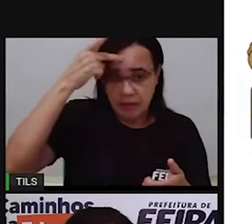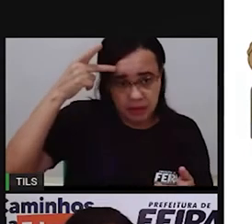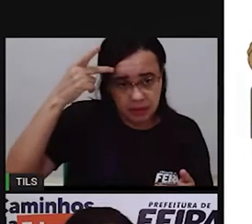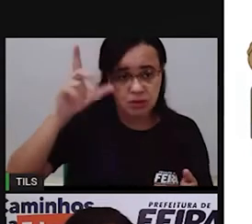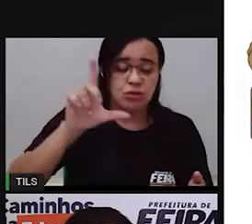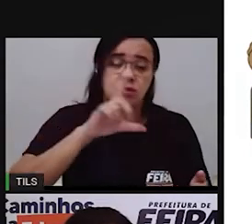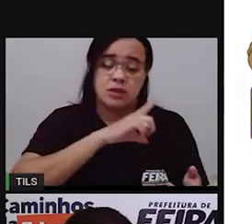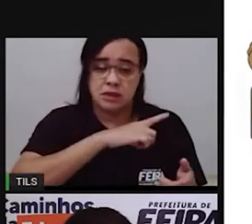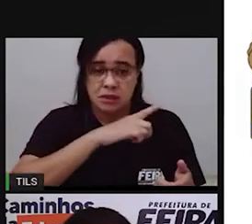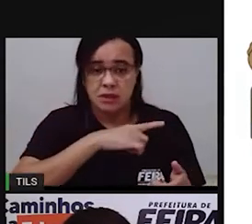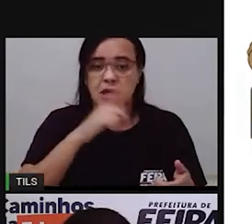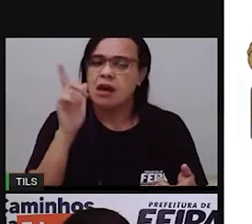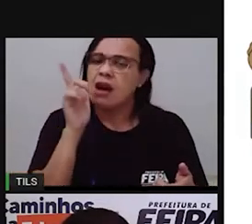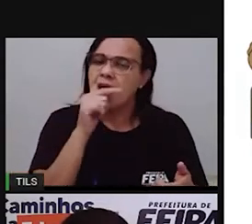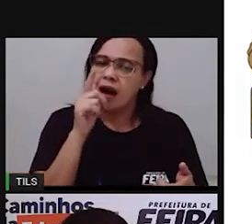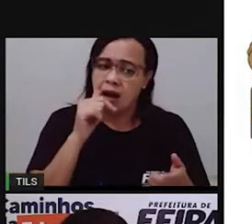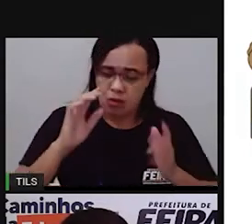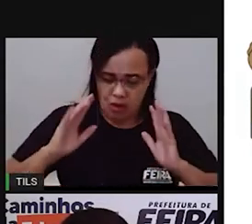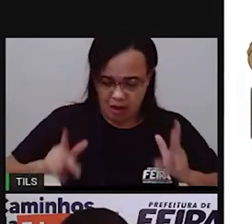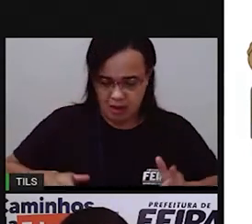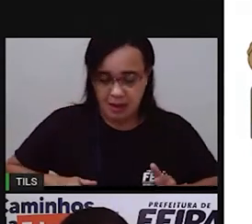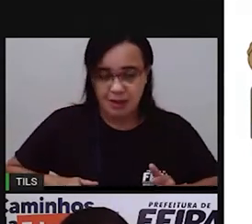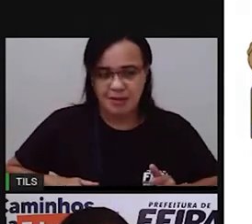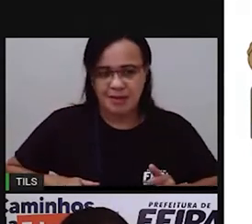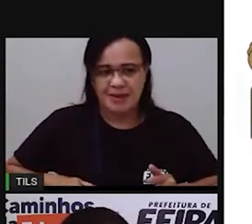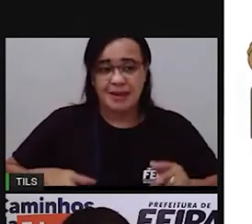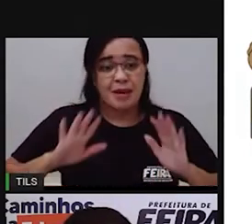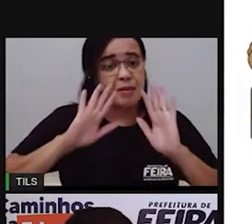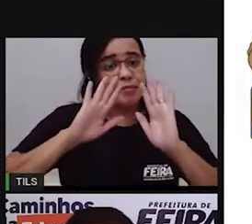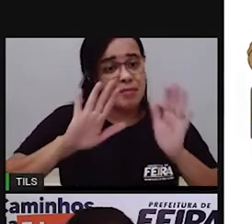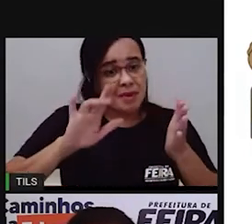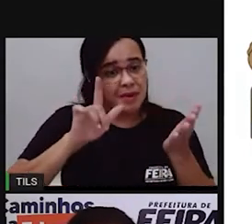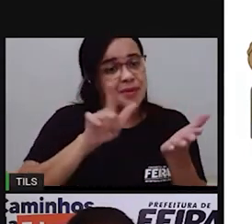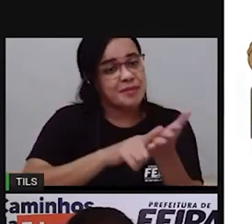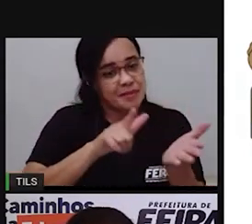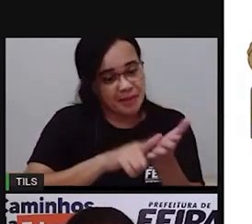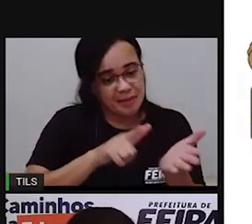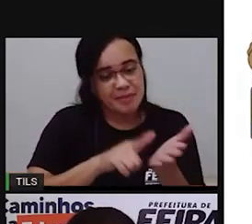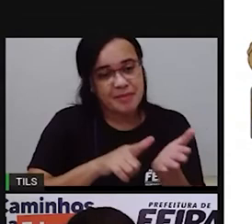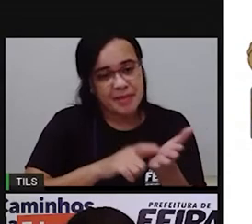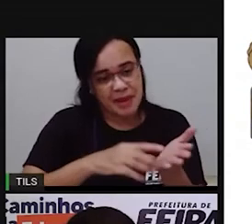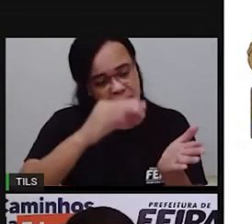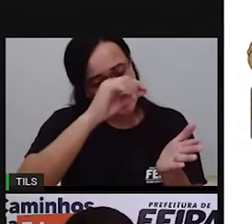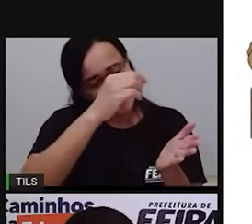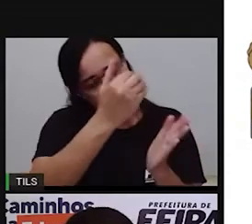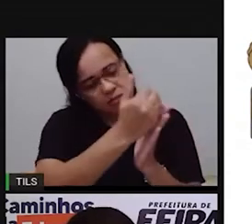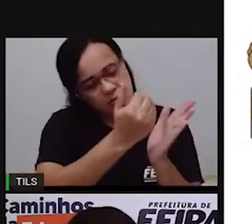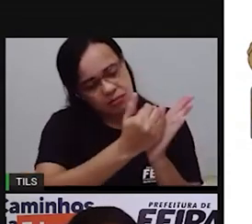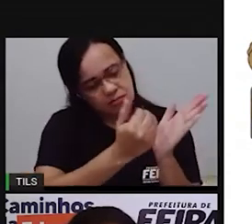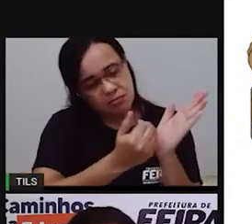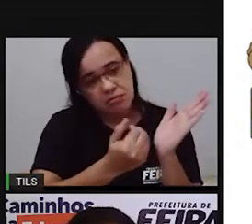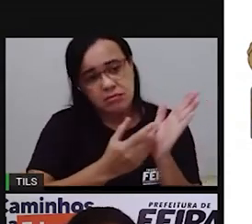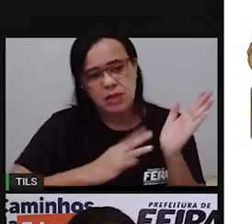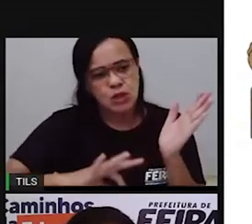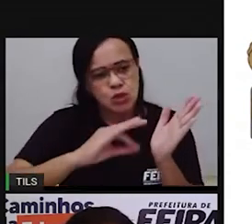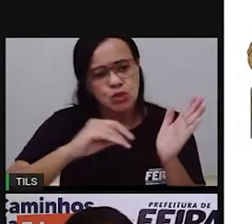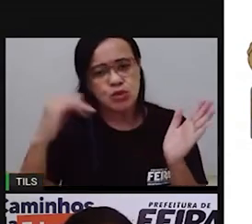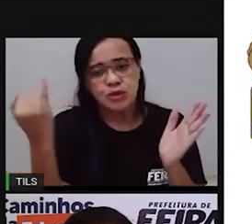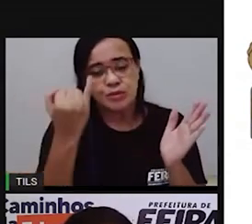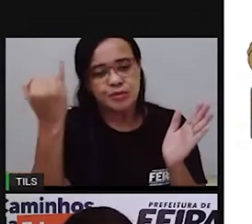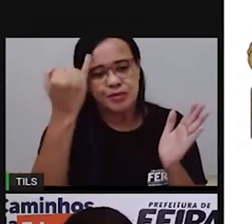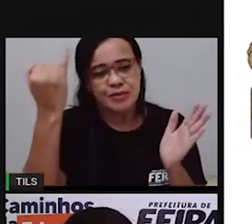recebem uma conta de água em casa registrando ali algumas informações importantes como